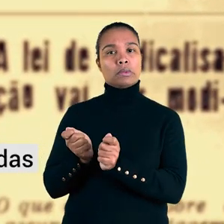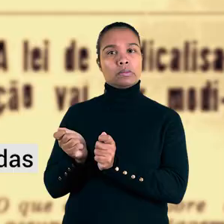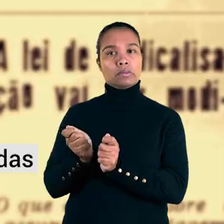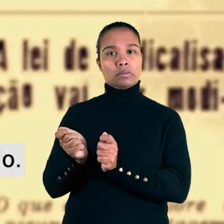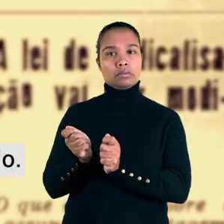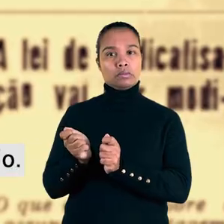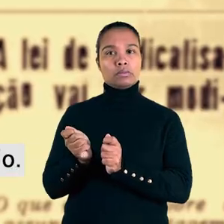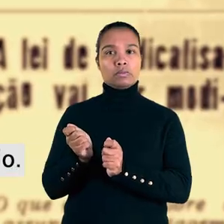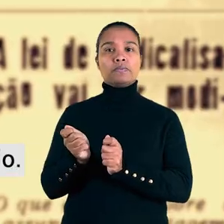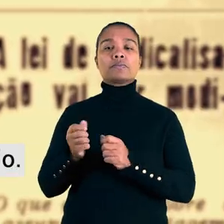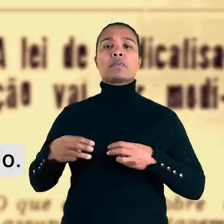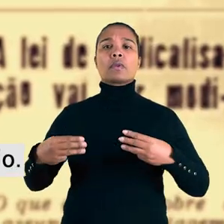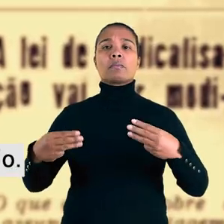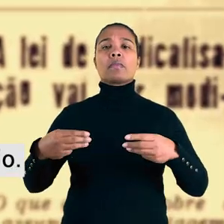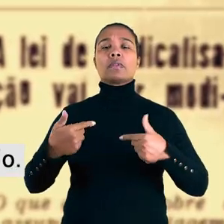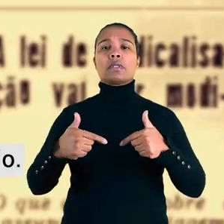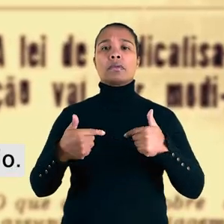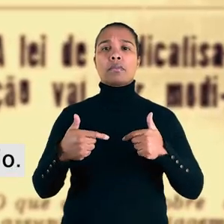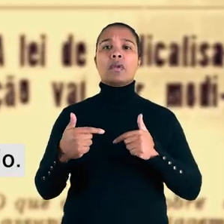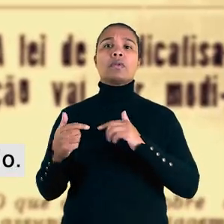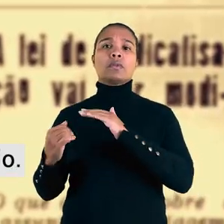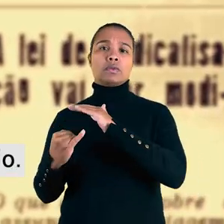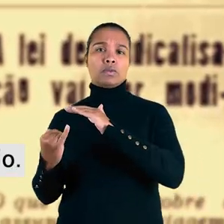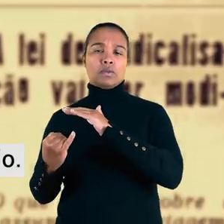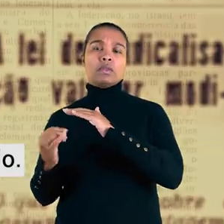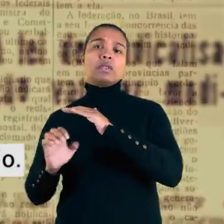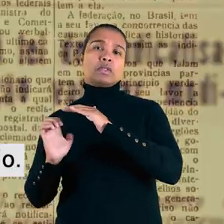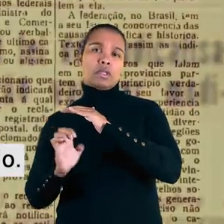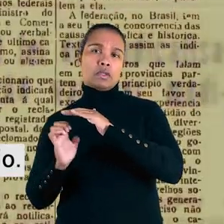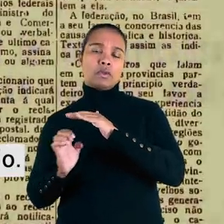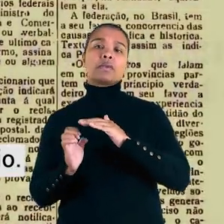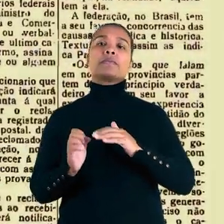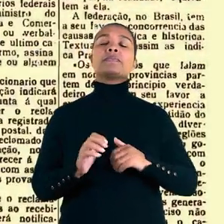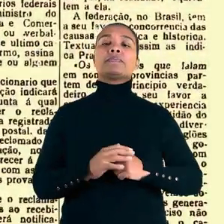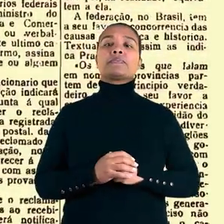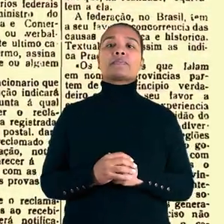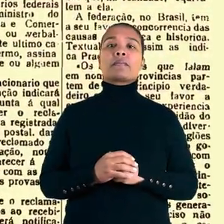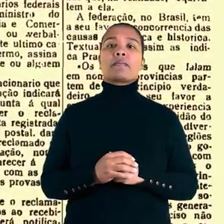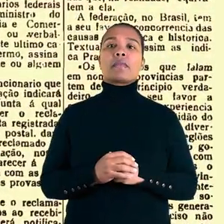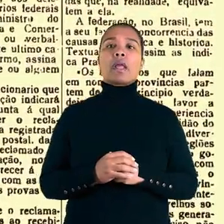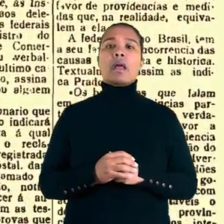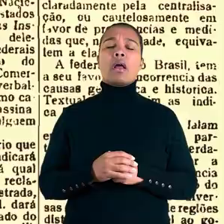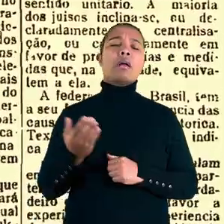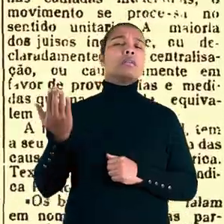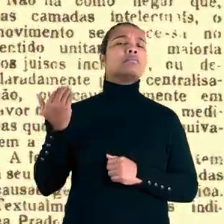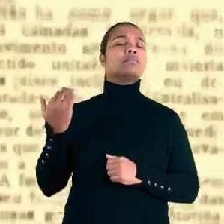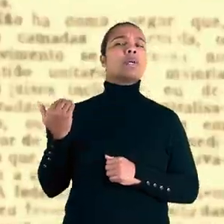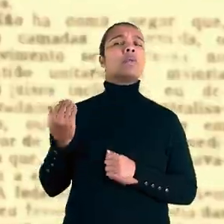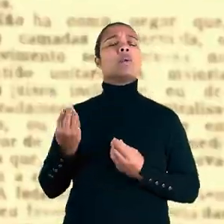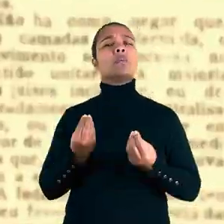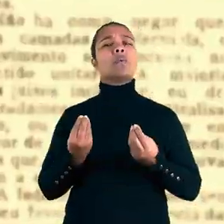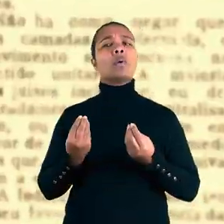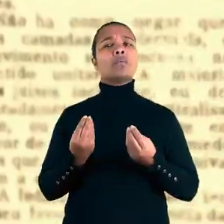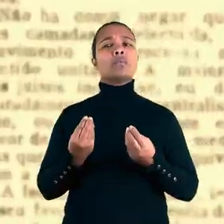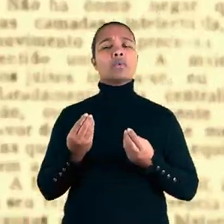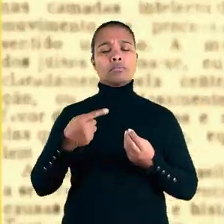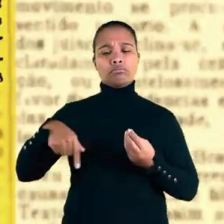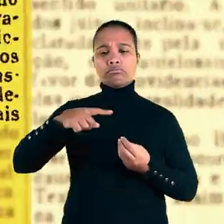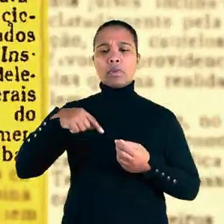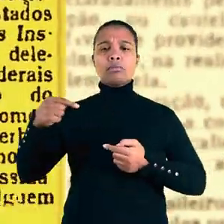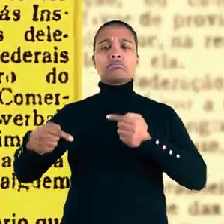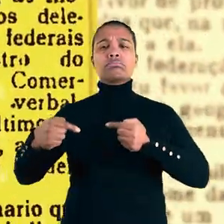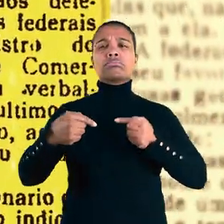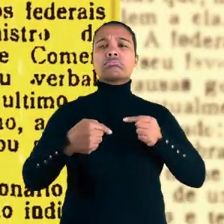e controladas pelo Ministério do Trabalho, Indústria e Comércio. As comissões eram responsáveis pelos conflitos